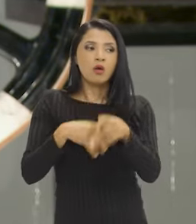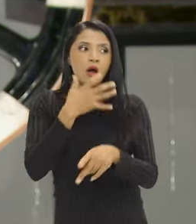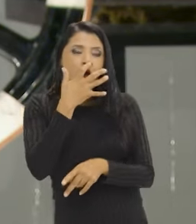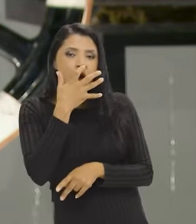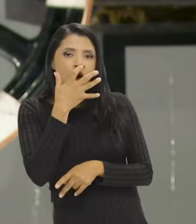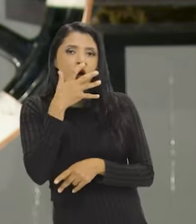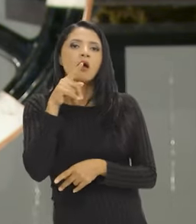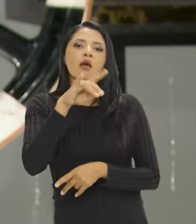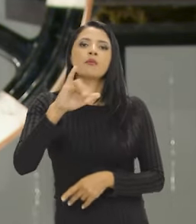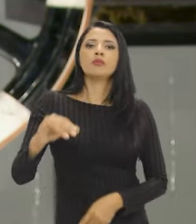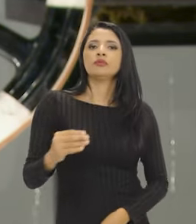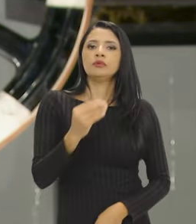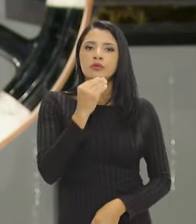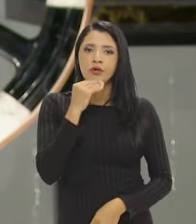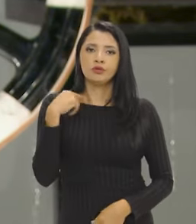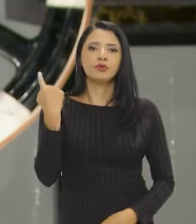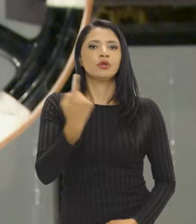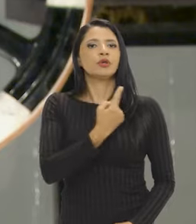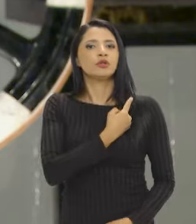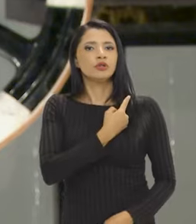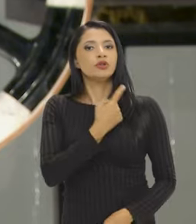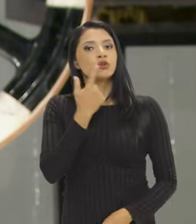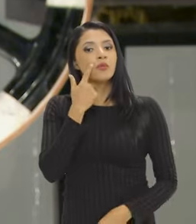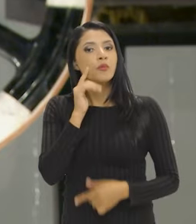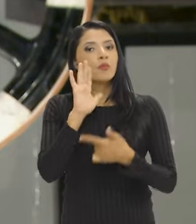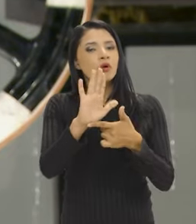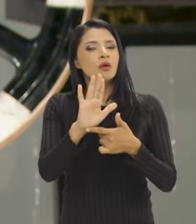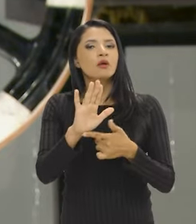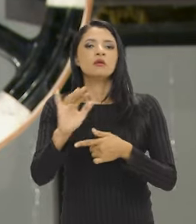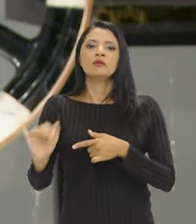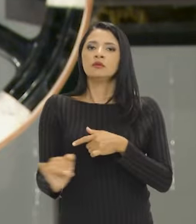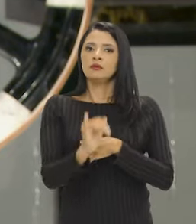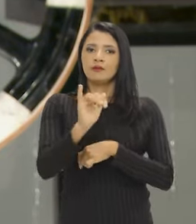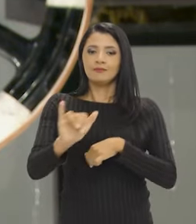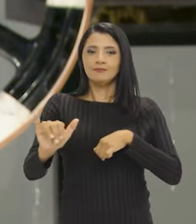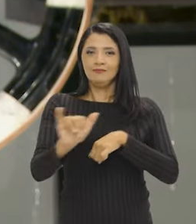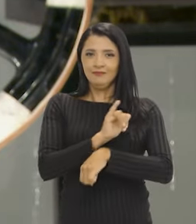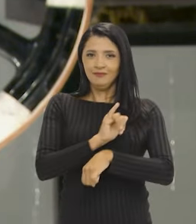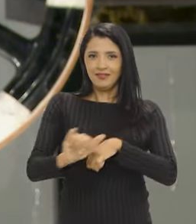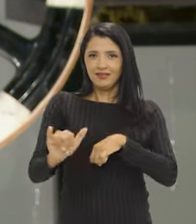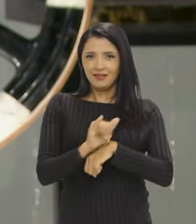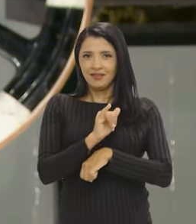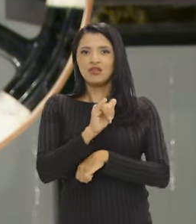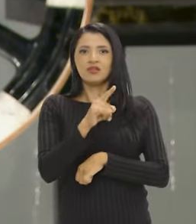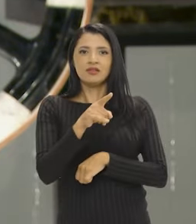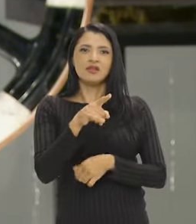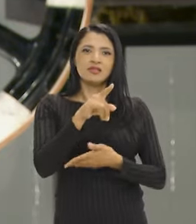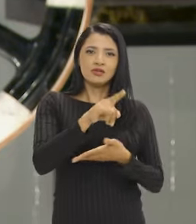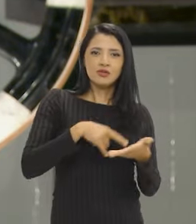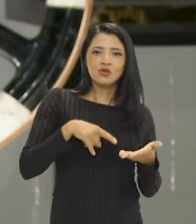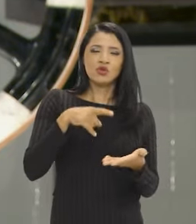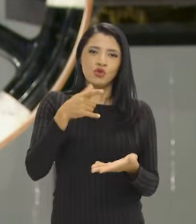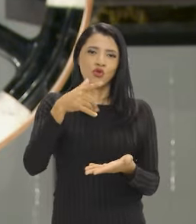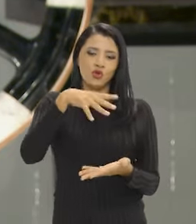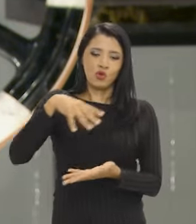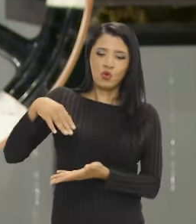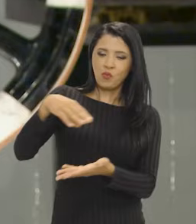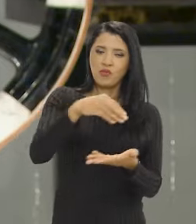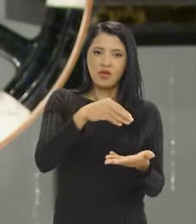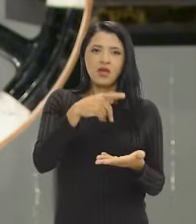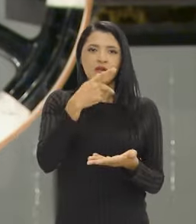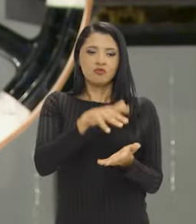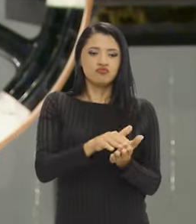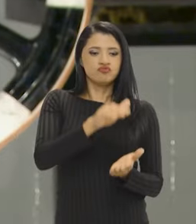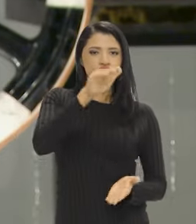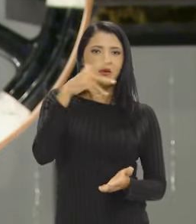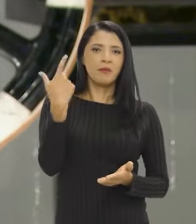população, é uma oportunidade da gente iluminar a importância estratégica dos arquivos e dos seus